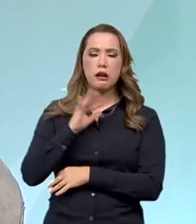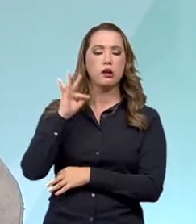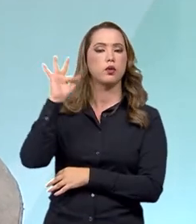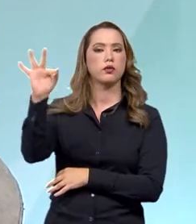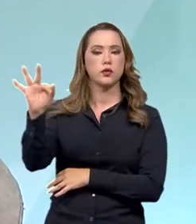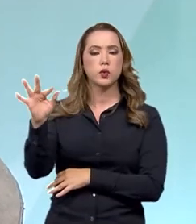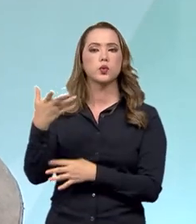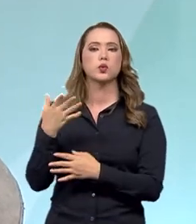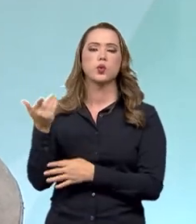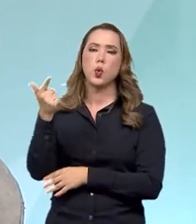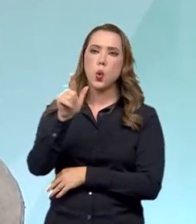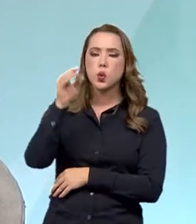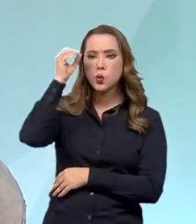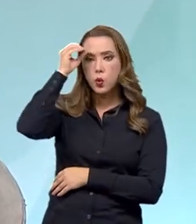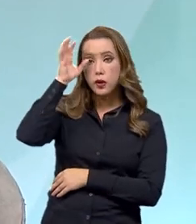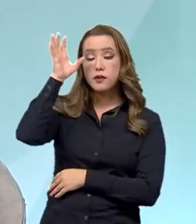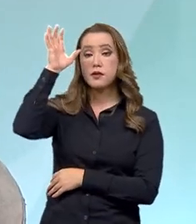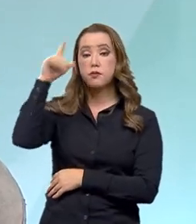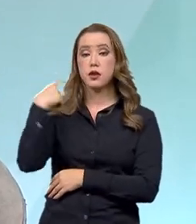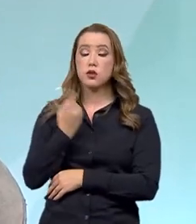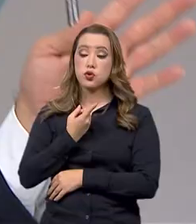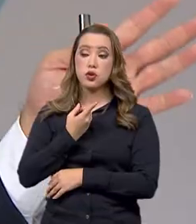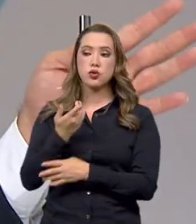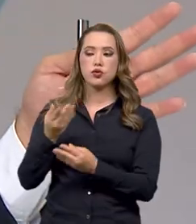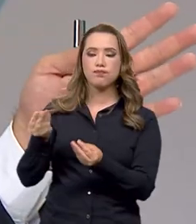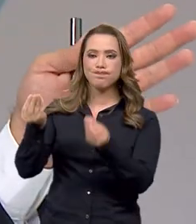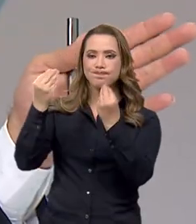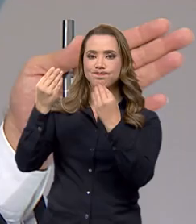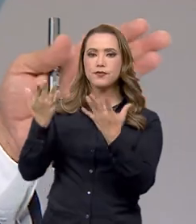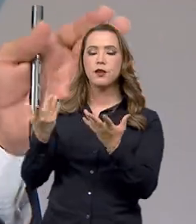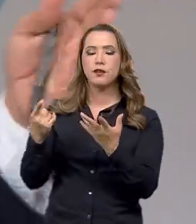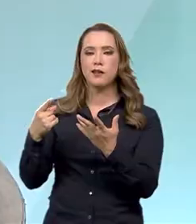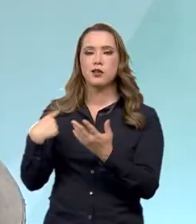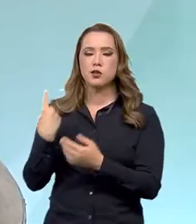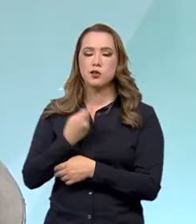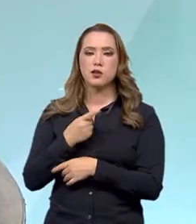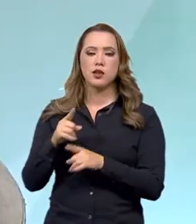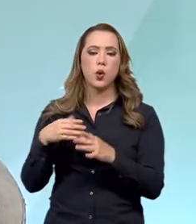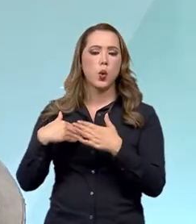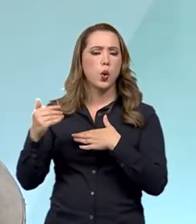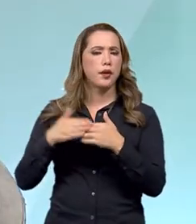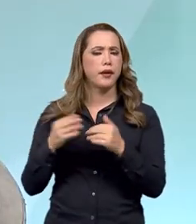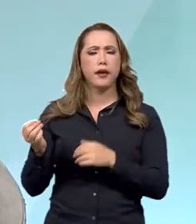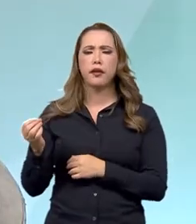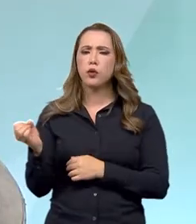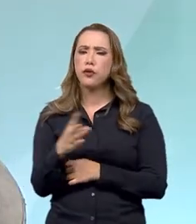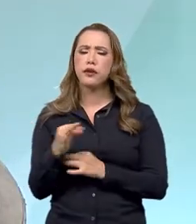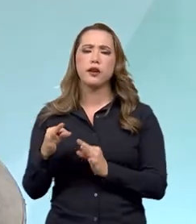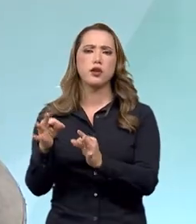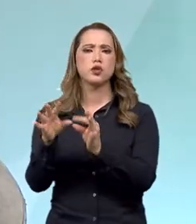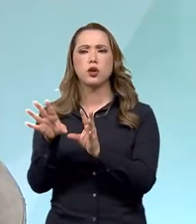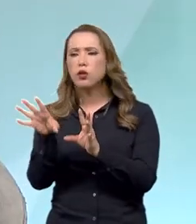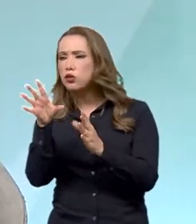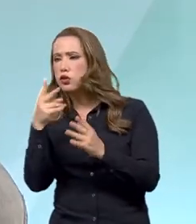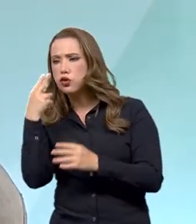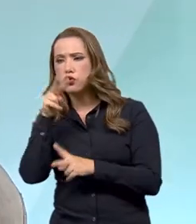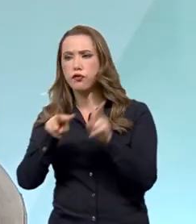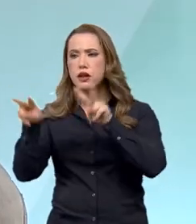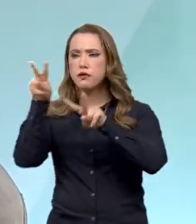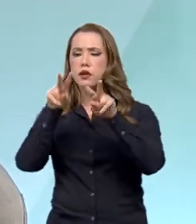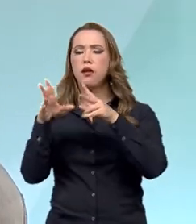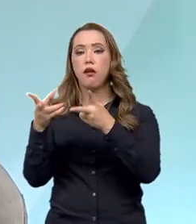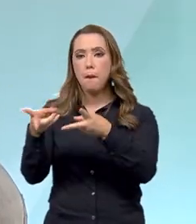outros conhecimentos virão. Nós estamos atentos... Até porque a gente vive na era dos dados, né? Quer dizer... A coisa dinâmica, muito dinâmica. Então, a gente vai